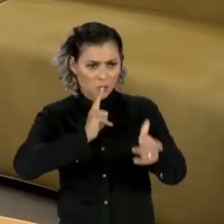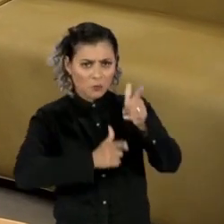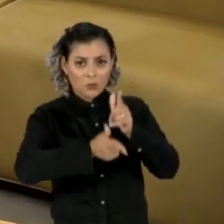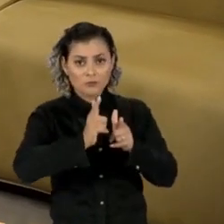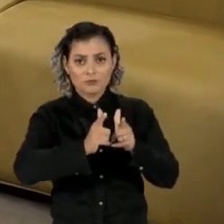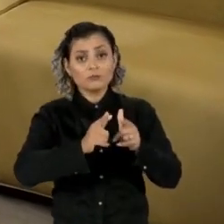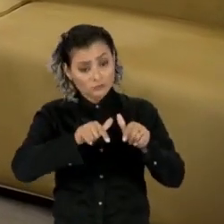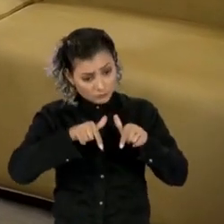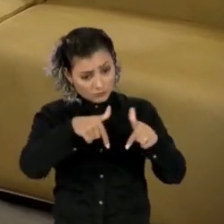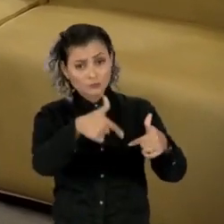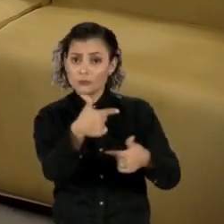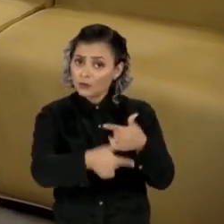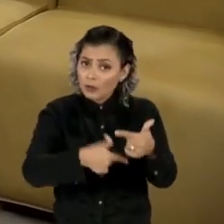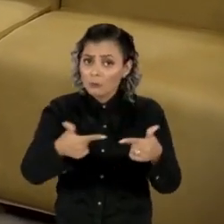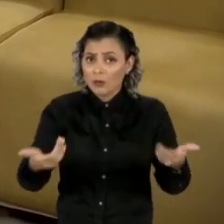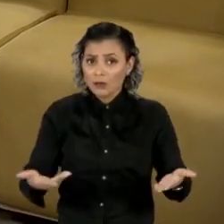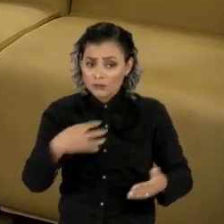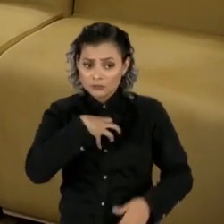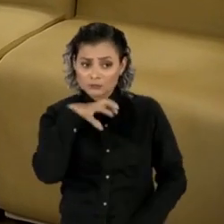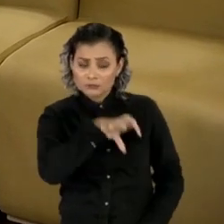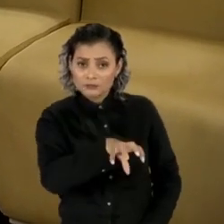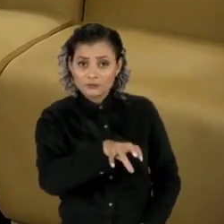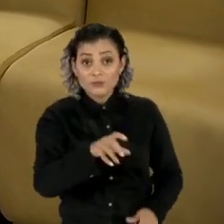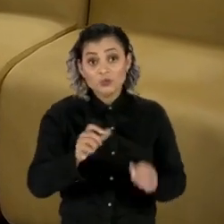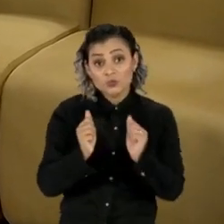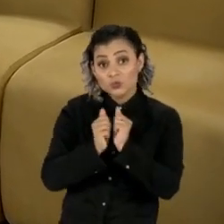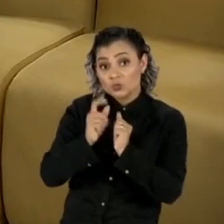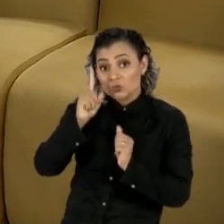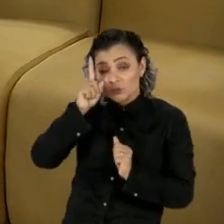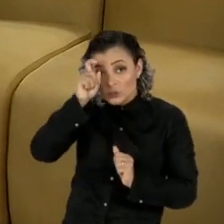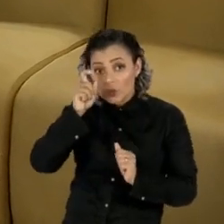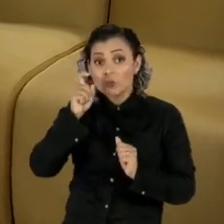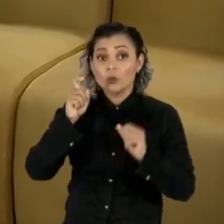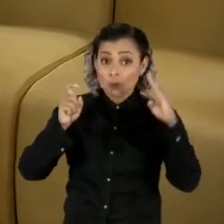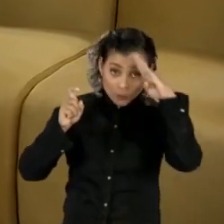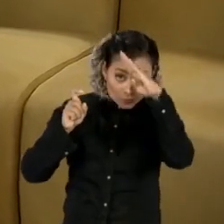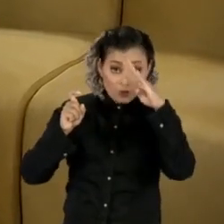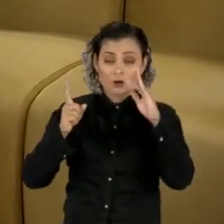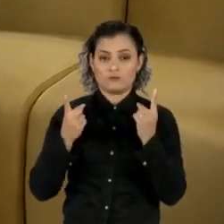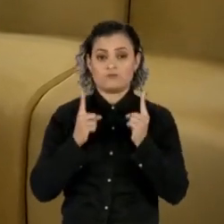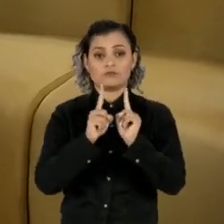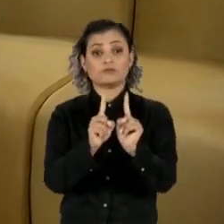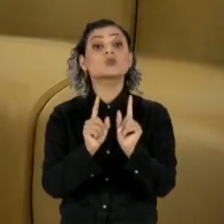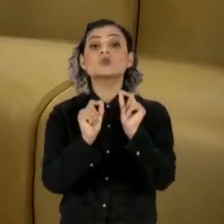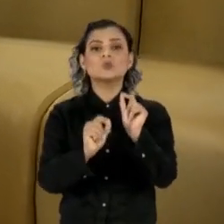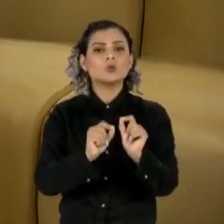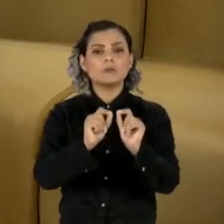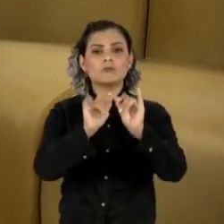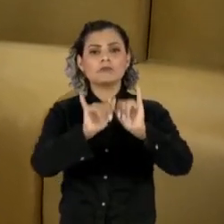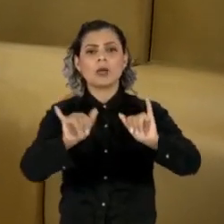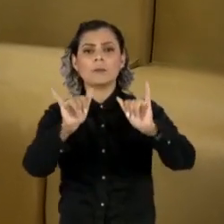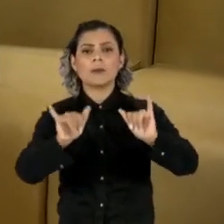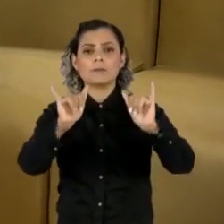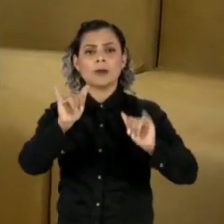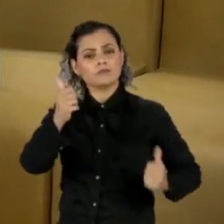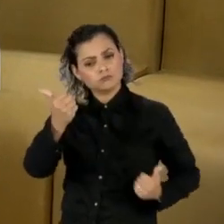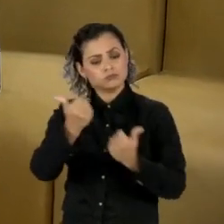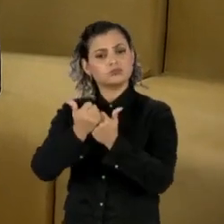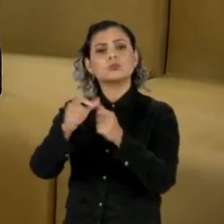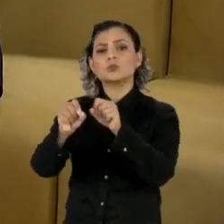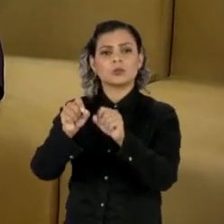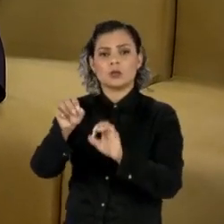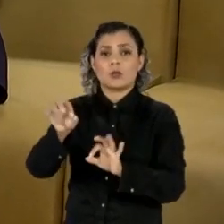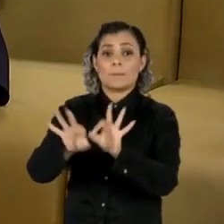agentes trabalham. Ao lado do ministro Sérgio Moro, Bolsonaro participou de lançamento da campanha publicitária em favor do pacote